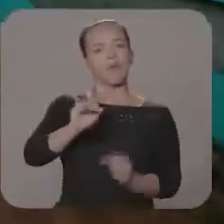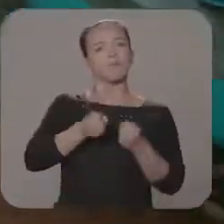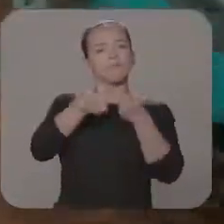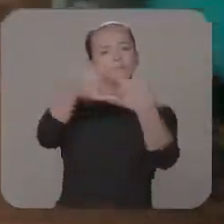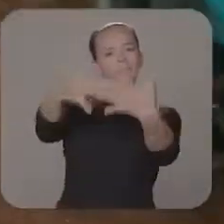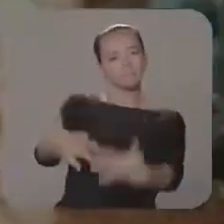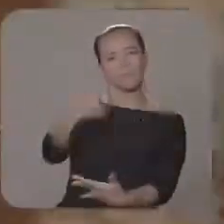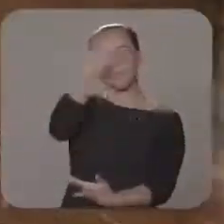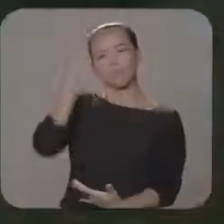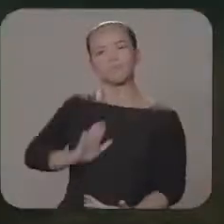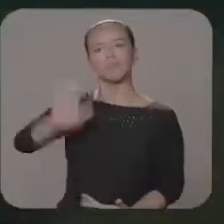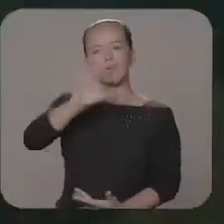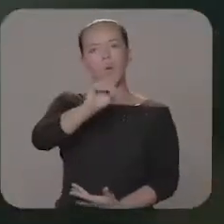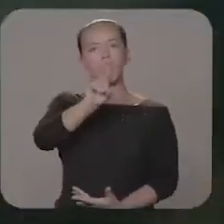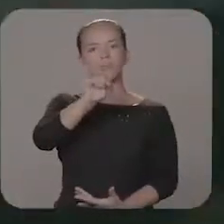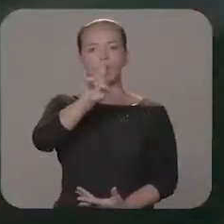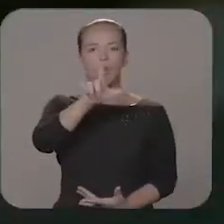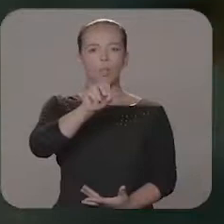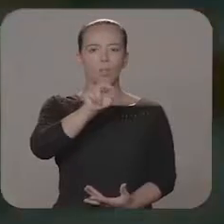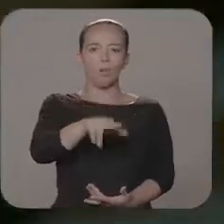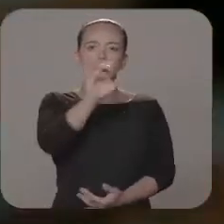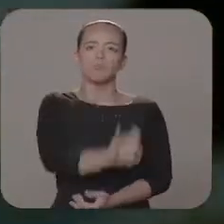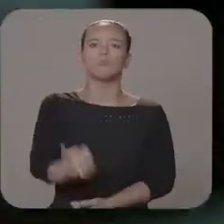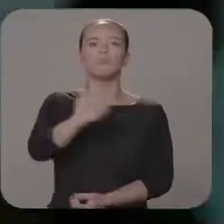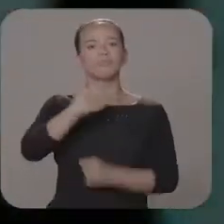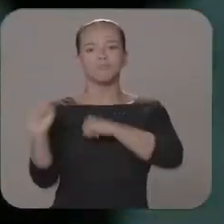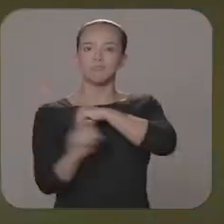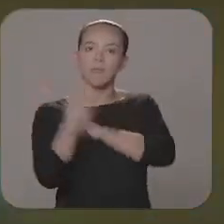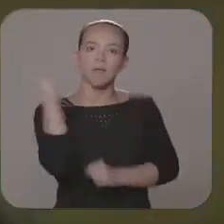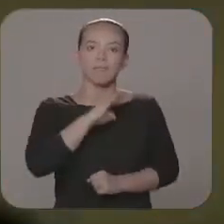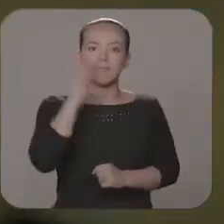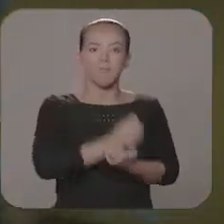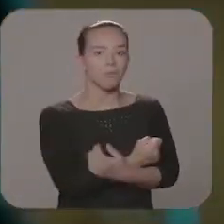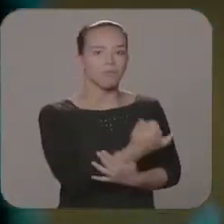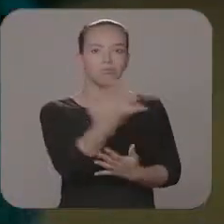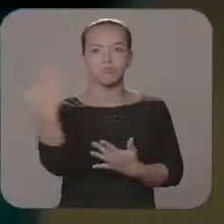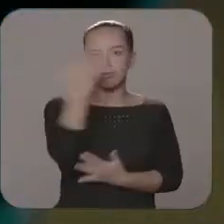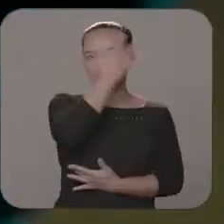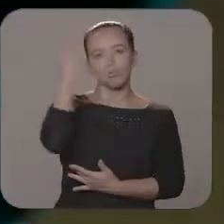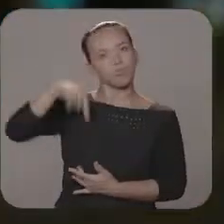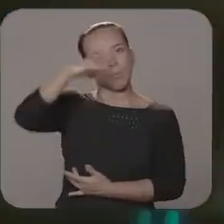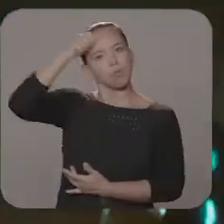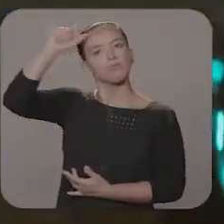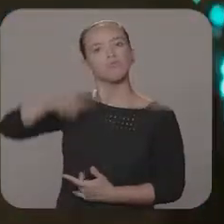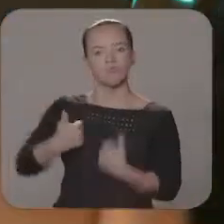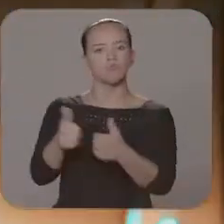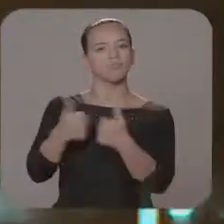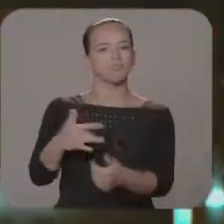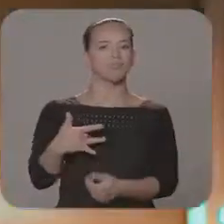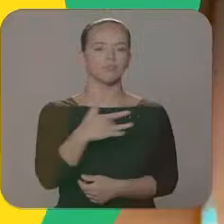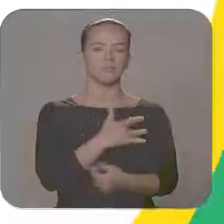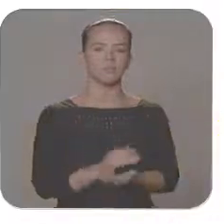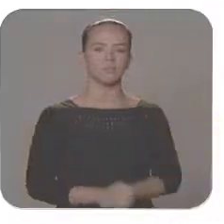antigas e sucateadas, coletes e armamentos insuficientes e profissionais desmotivados pela falta